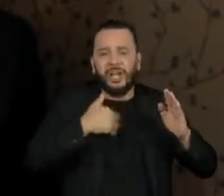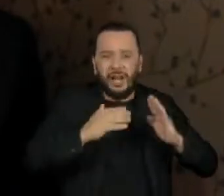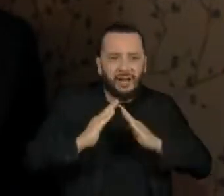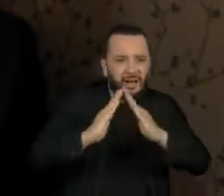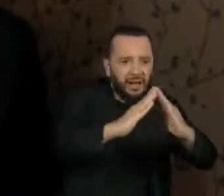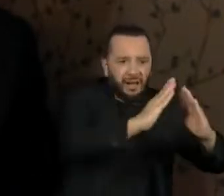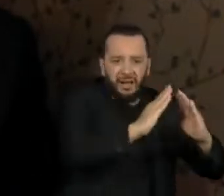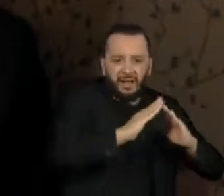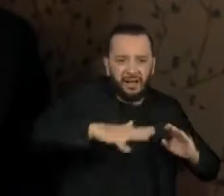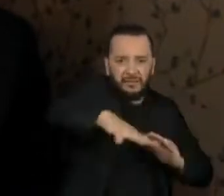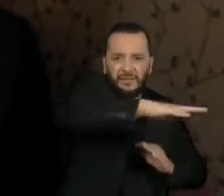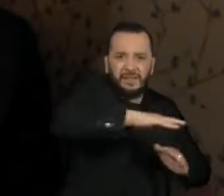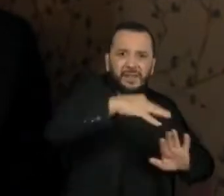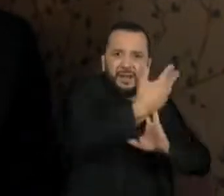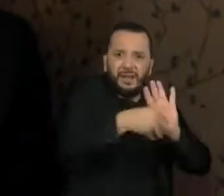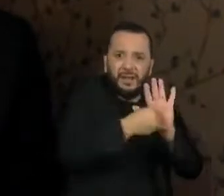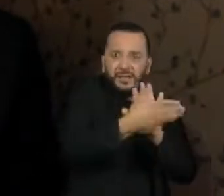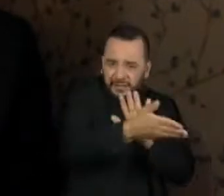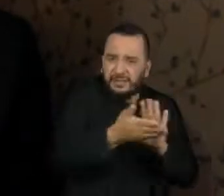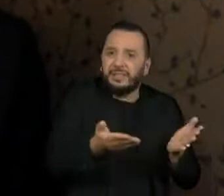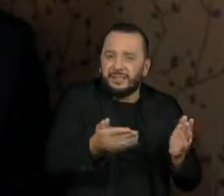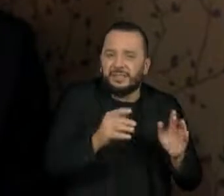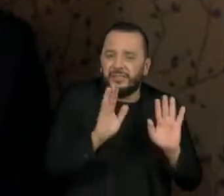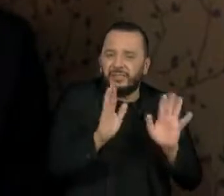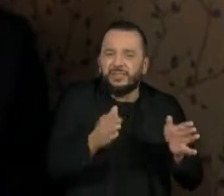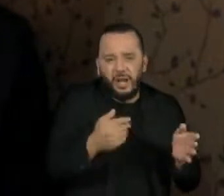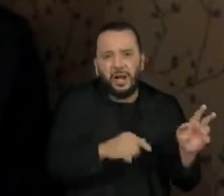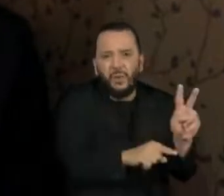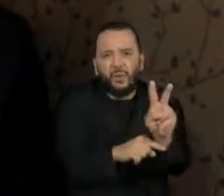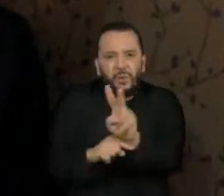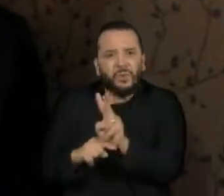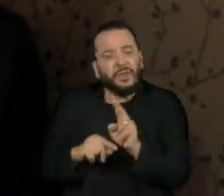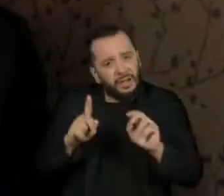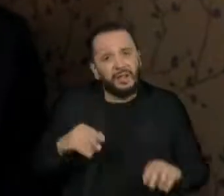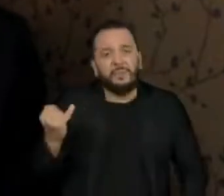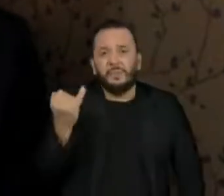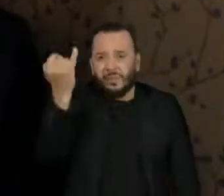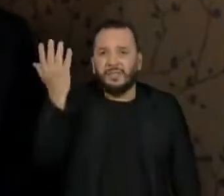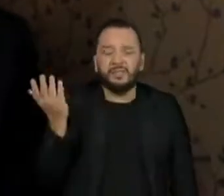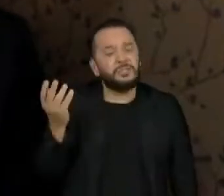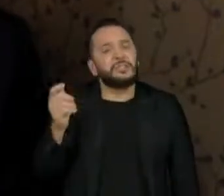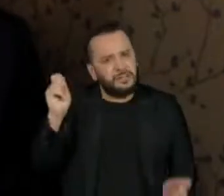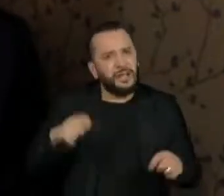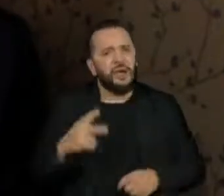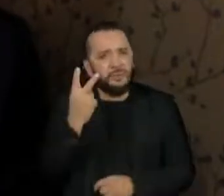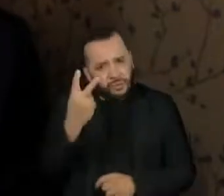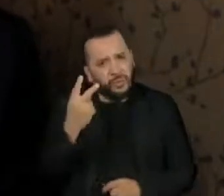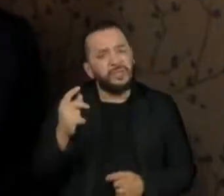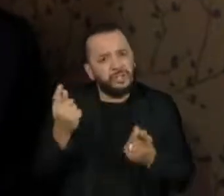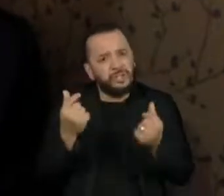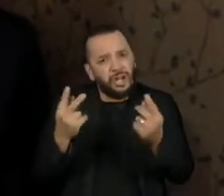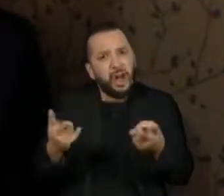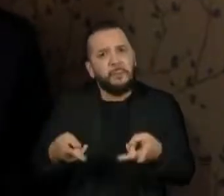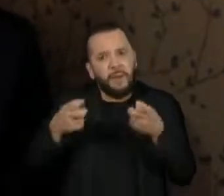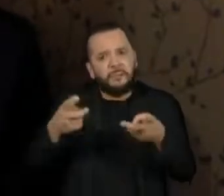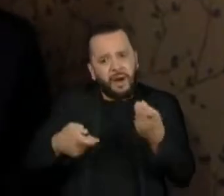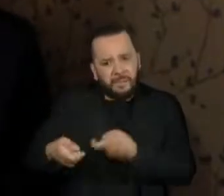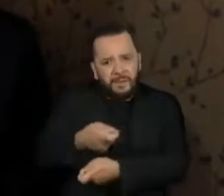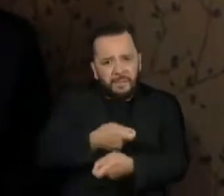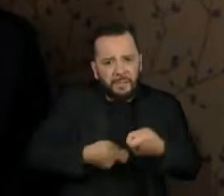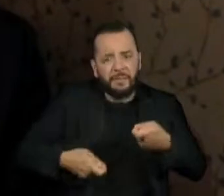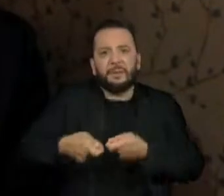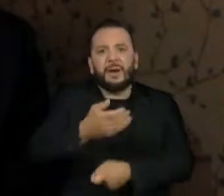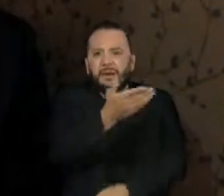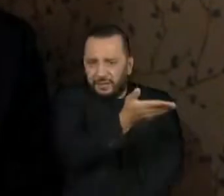ocupa aquela área que faz o sequestro de carbono da atmosfera. Então, são coisas paralelas que vão gerar ainda mais riqueza para essas